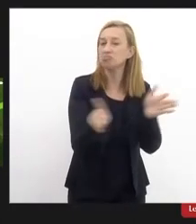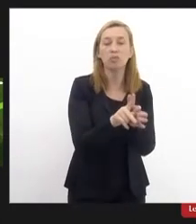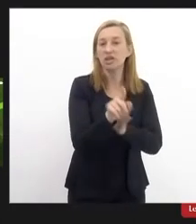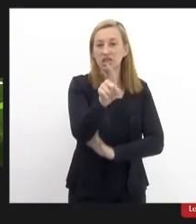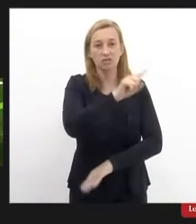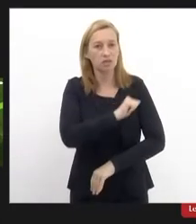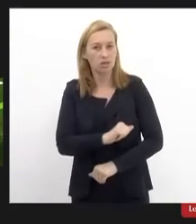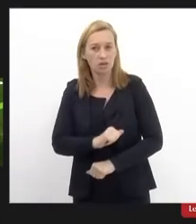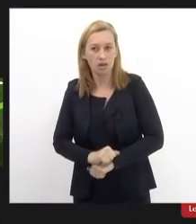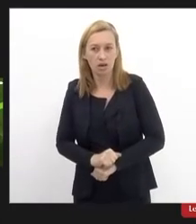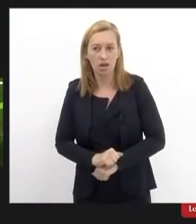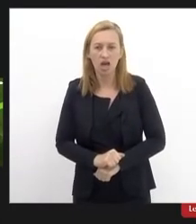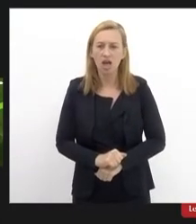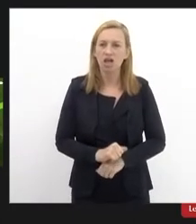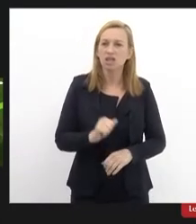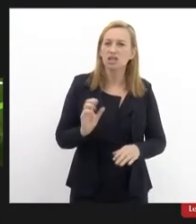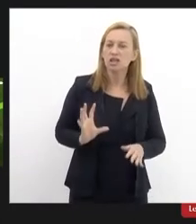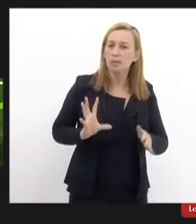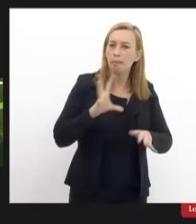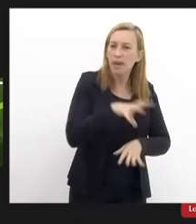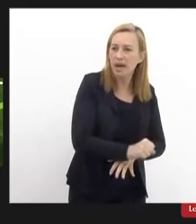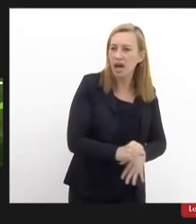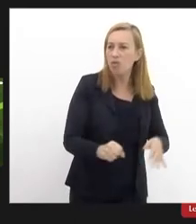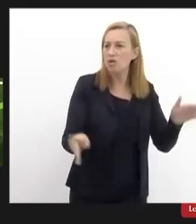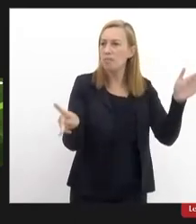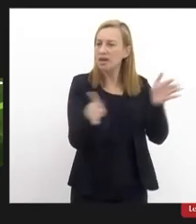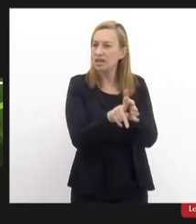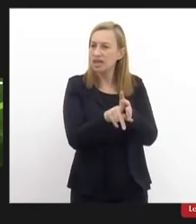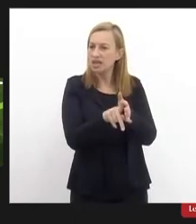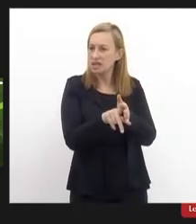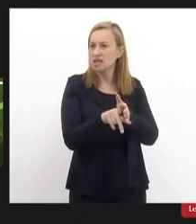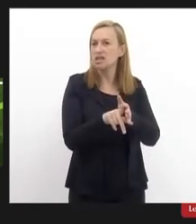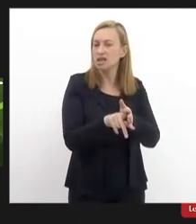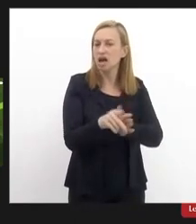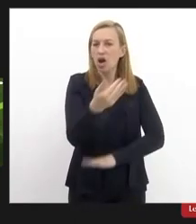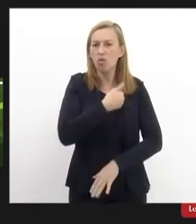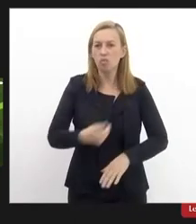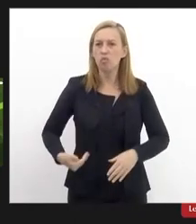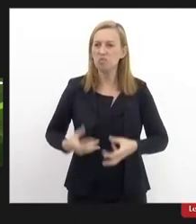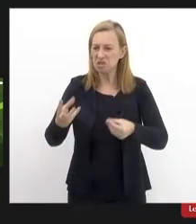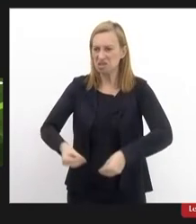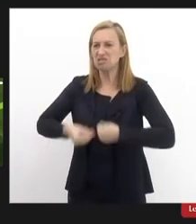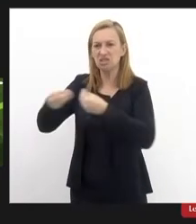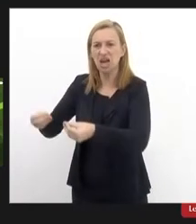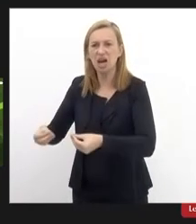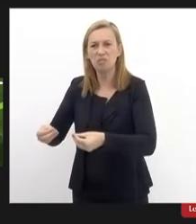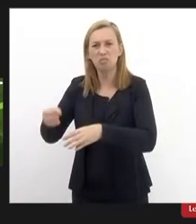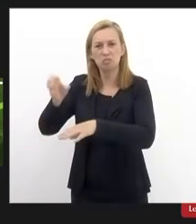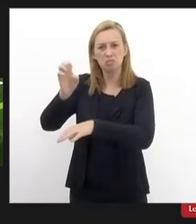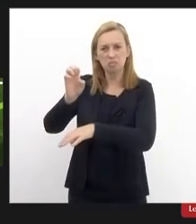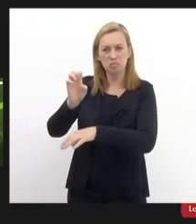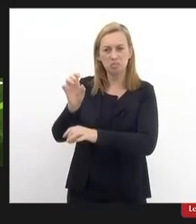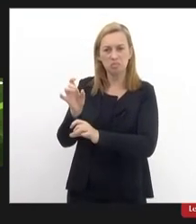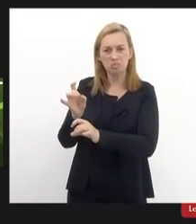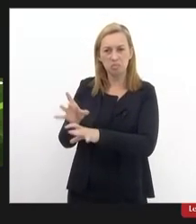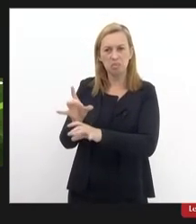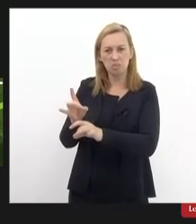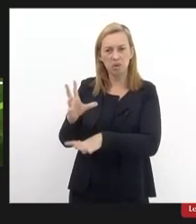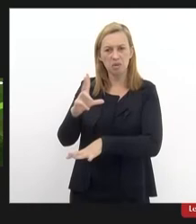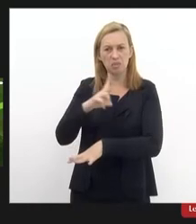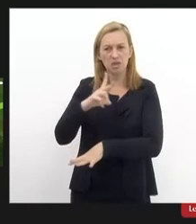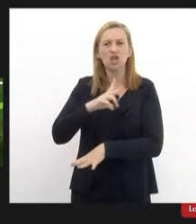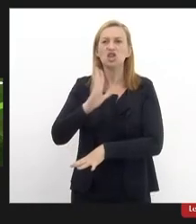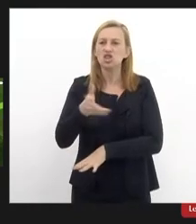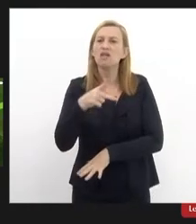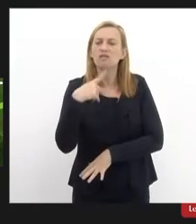odiosa se apropriarem do que é público e entregar para o privado tem que ter um fim aqui já se